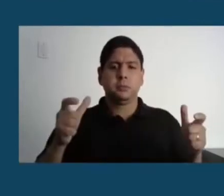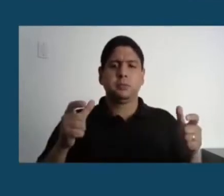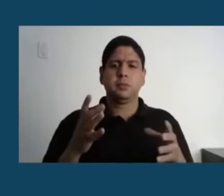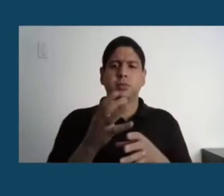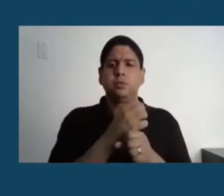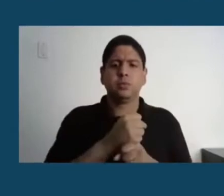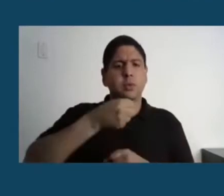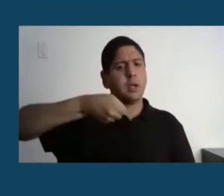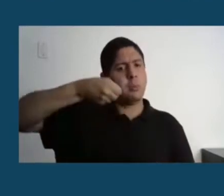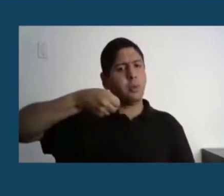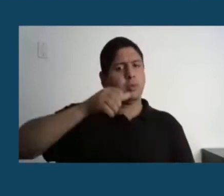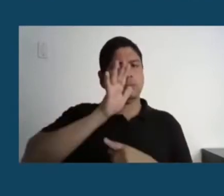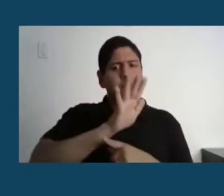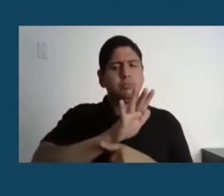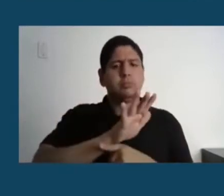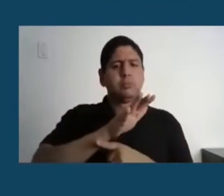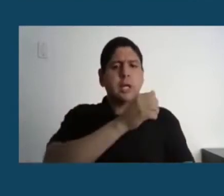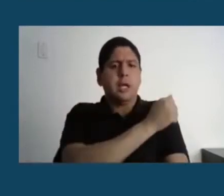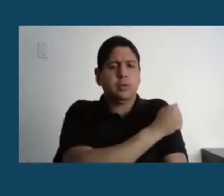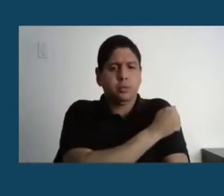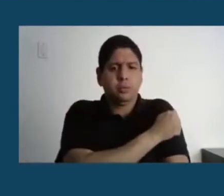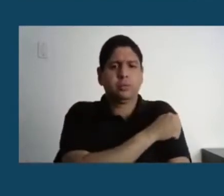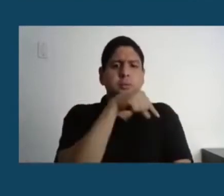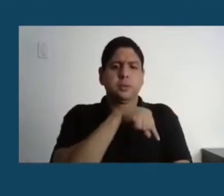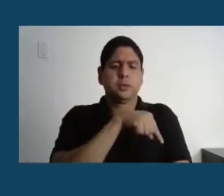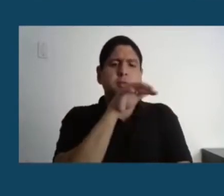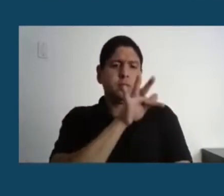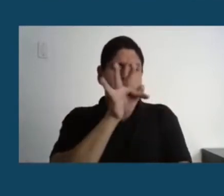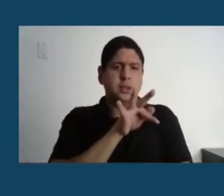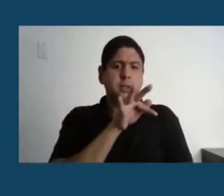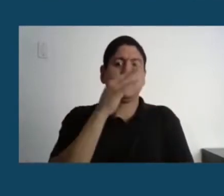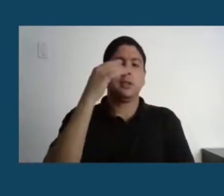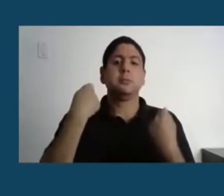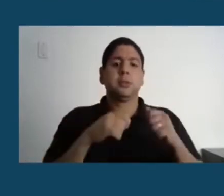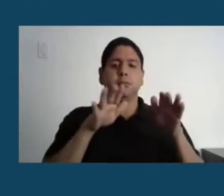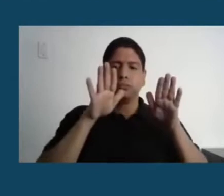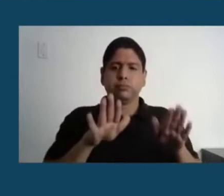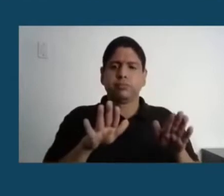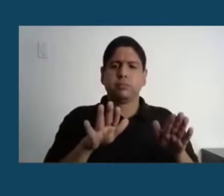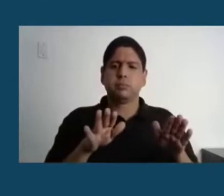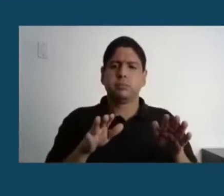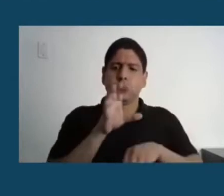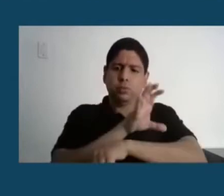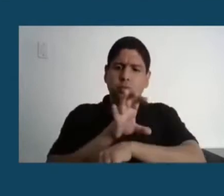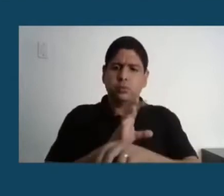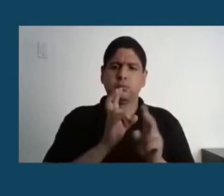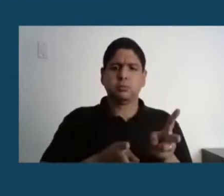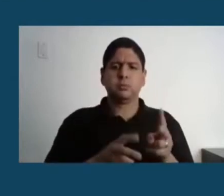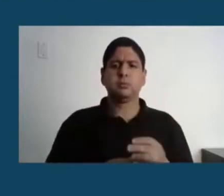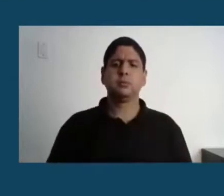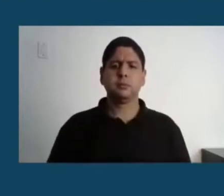ingressa, mas ele precisa permanecer e concluir seu curso, e havia um grupo de alunos, vejam, nós